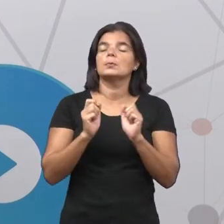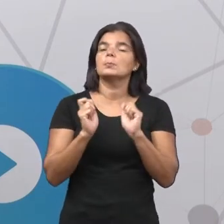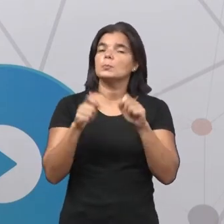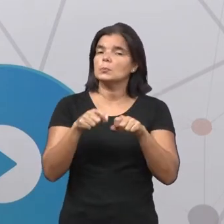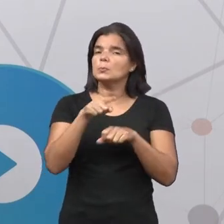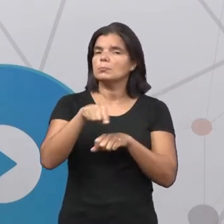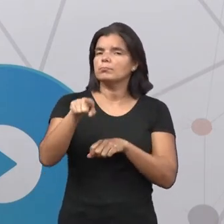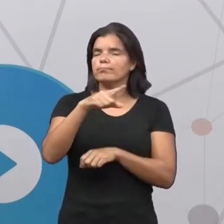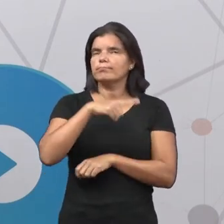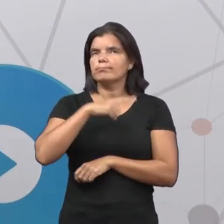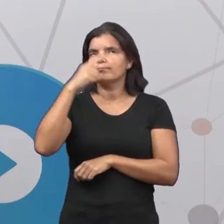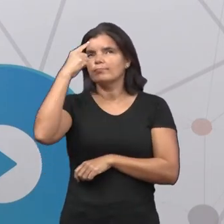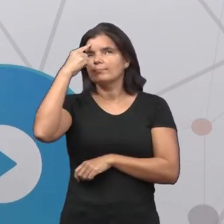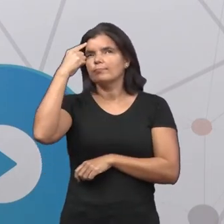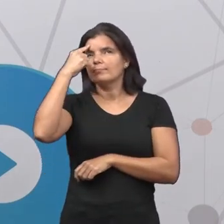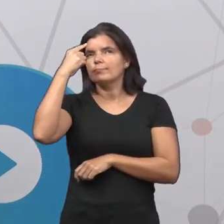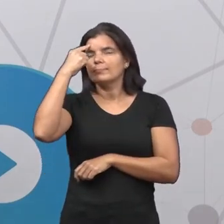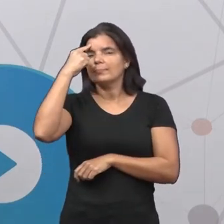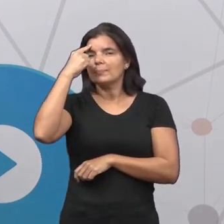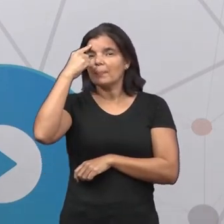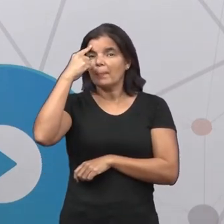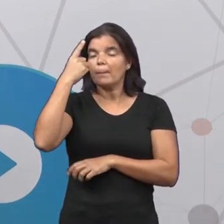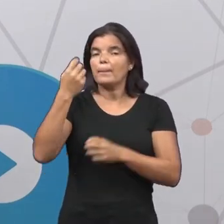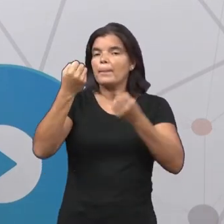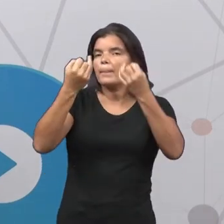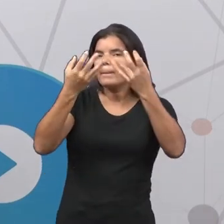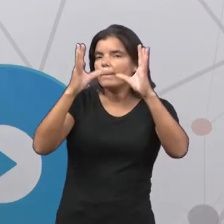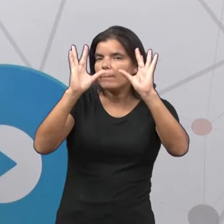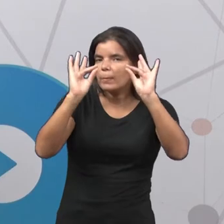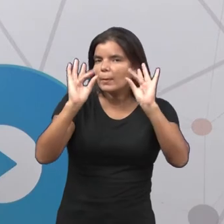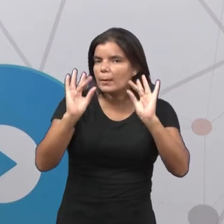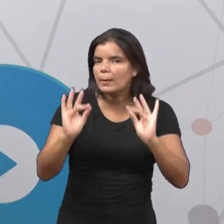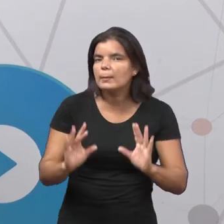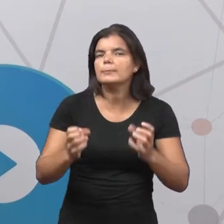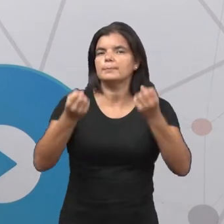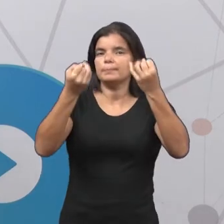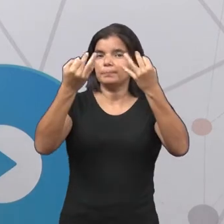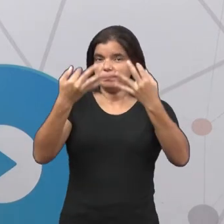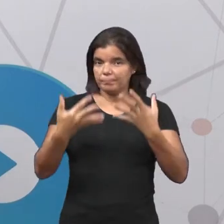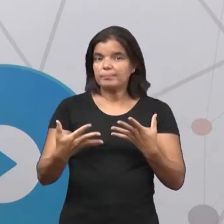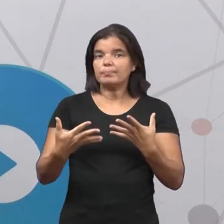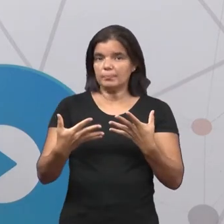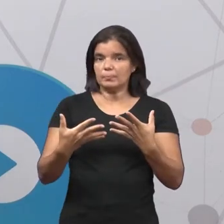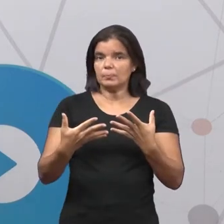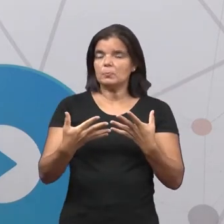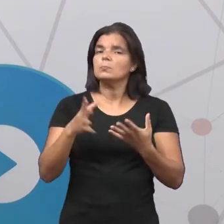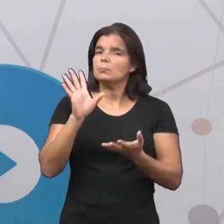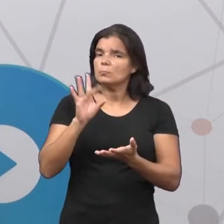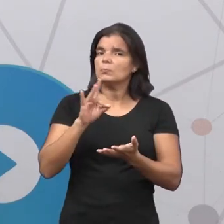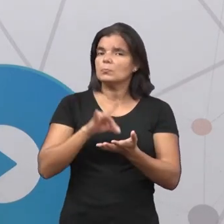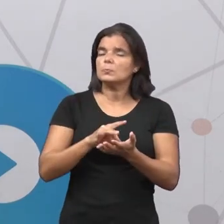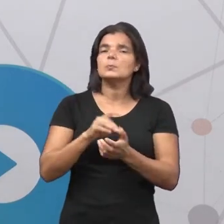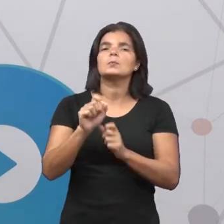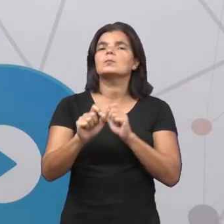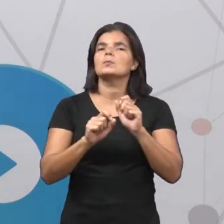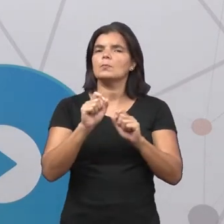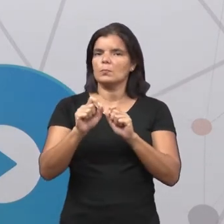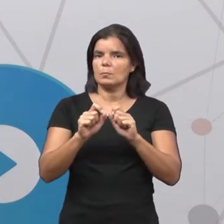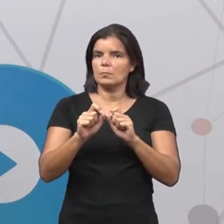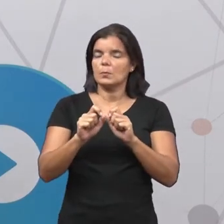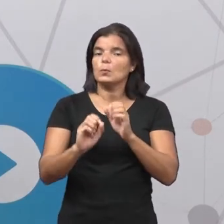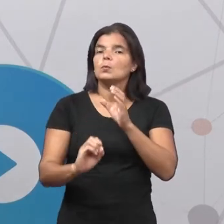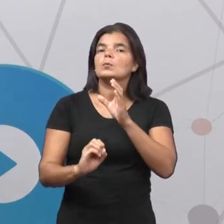vocês tenham uma ideia bastante definida, bastante amarrada e concreta a respeito da